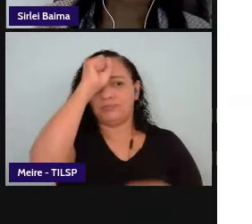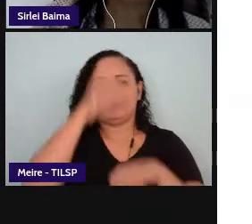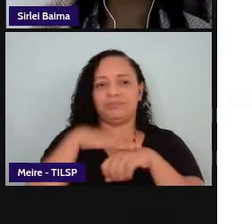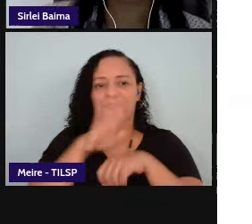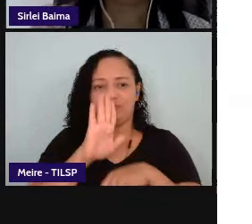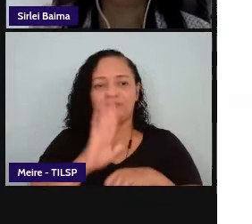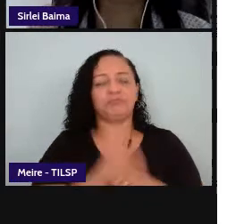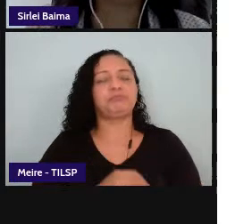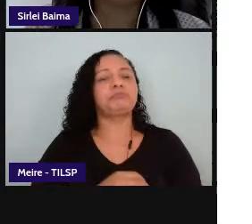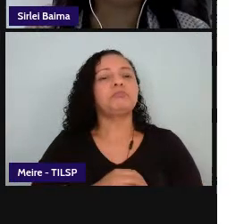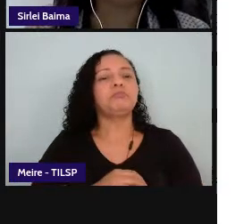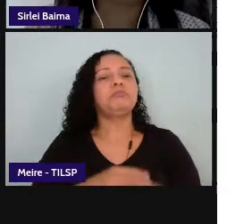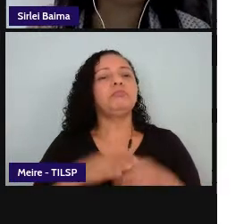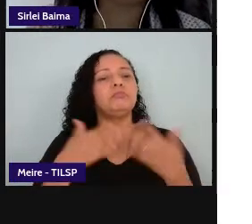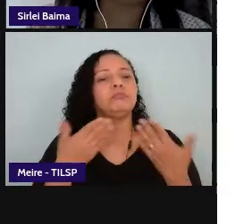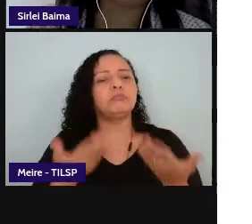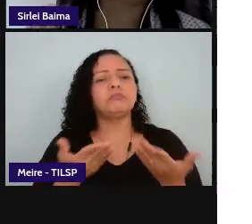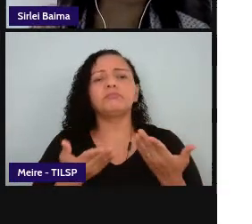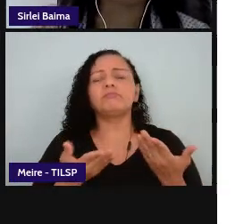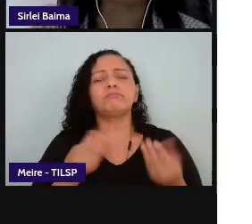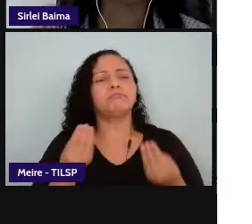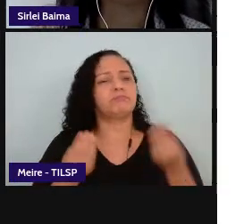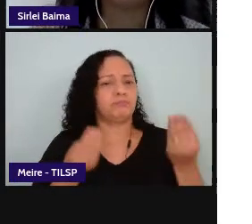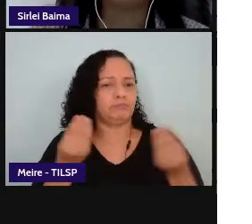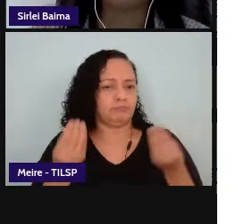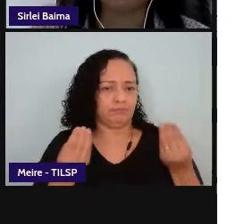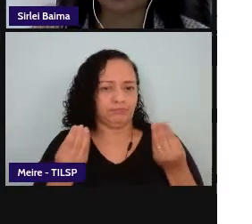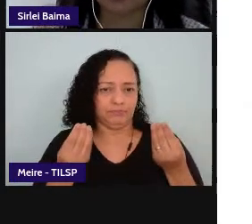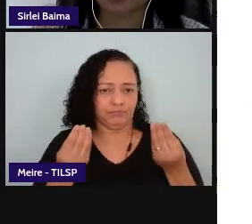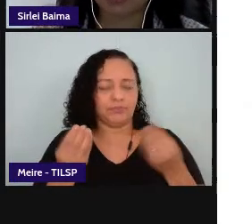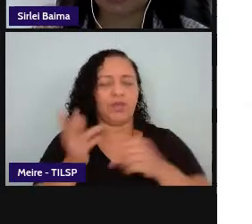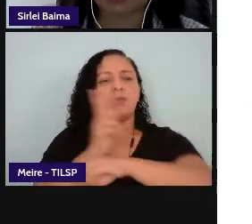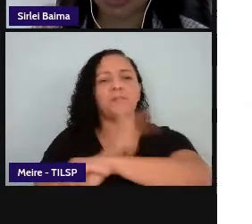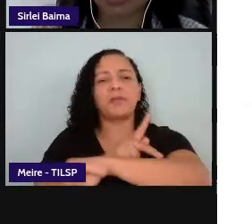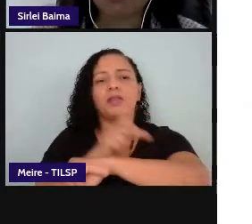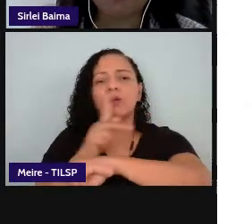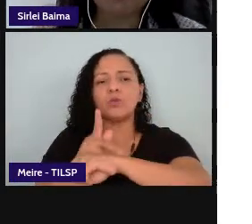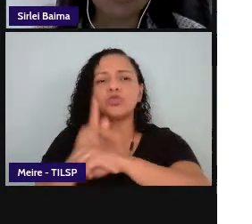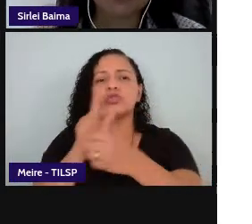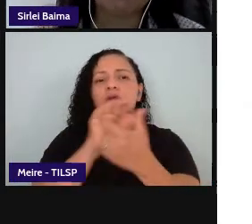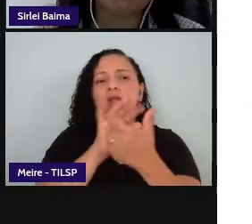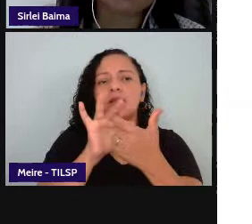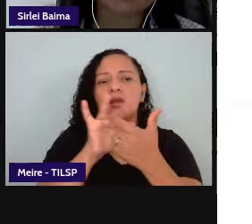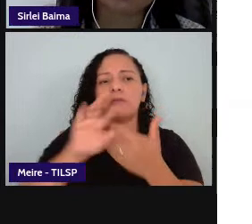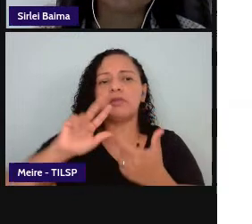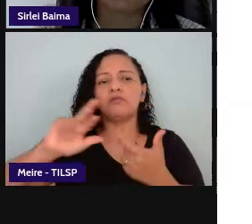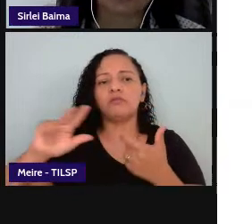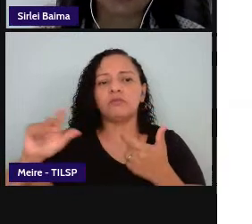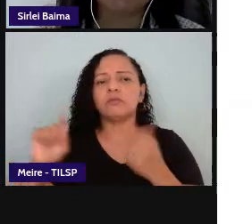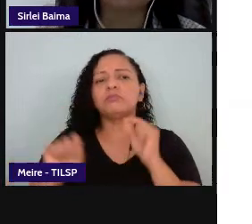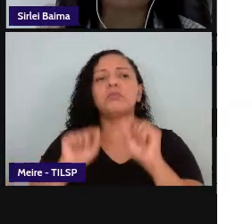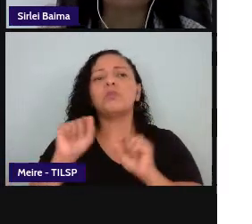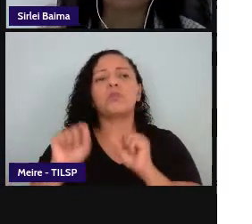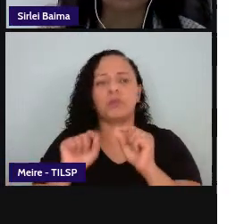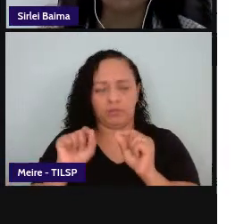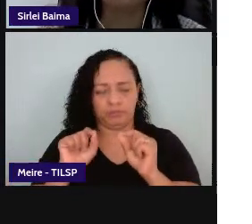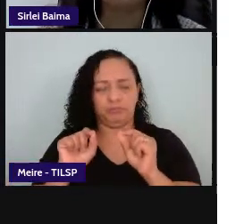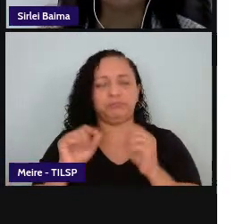e qual seria então essa pedagogia dos multiletramentos numa perspectiva mais tradicional